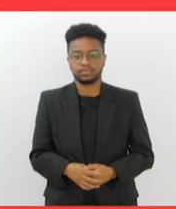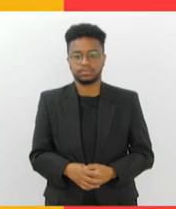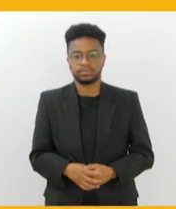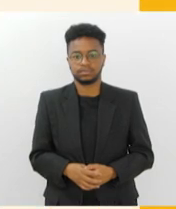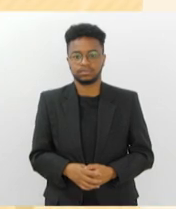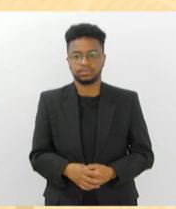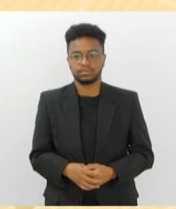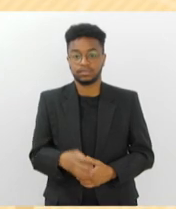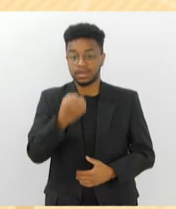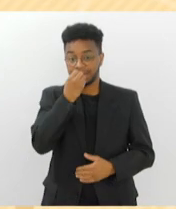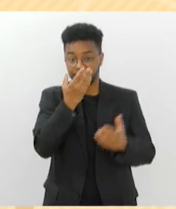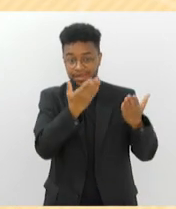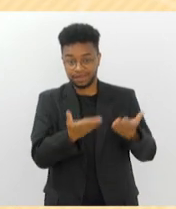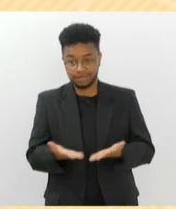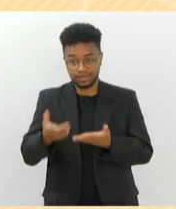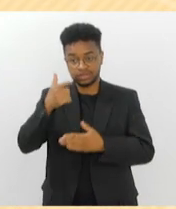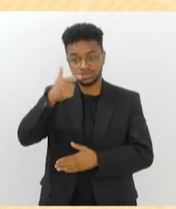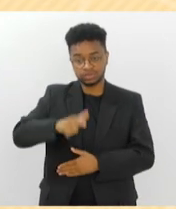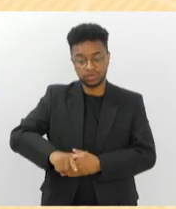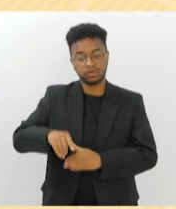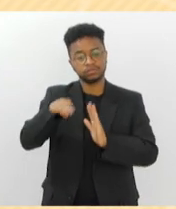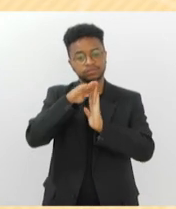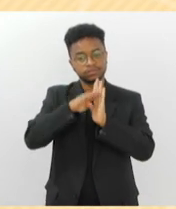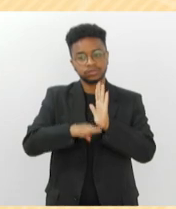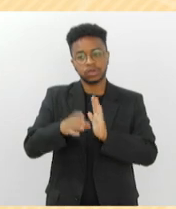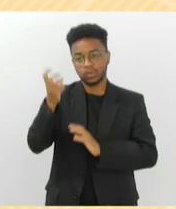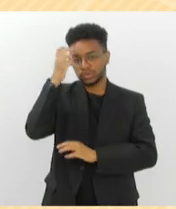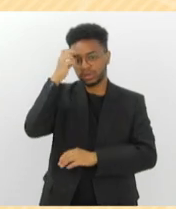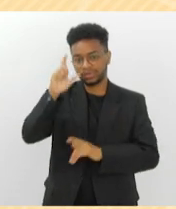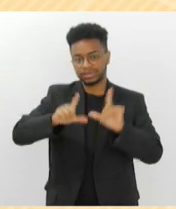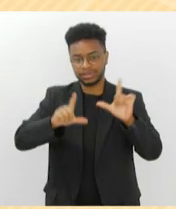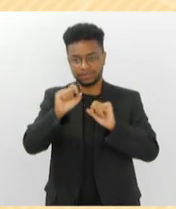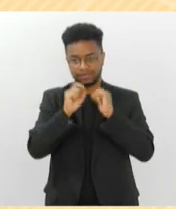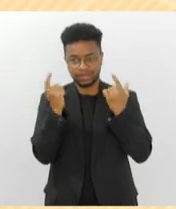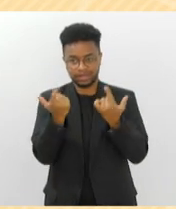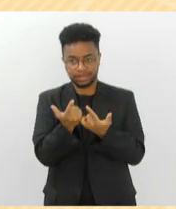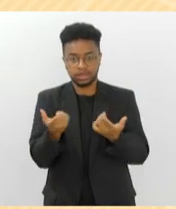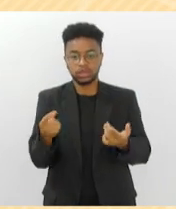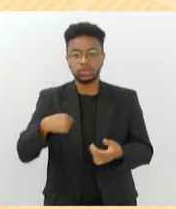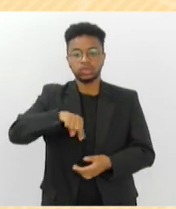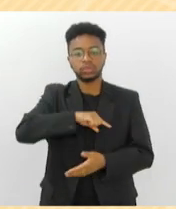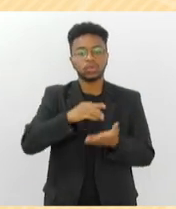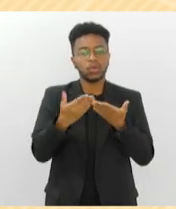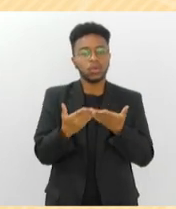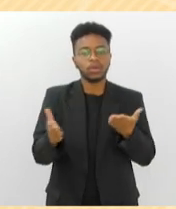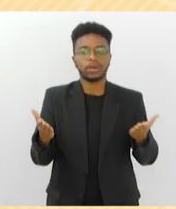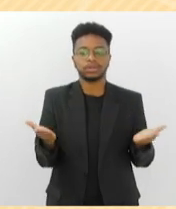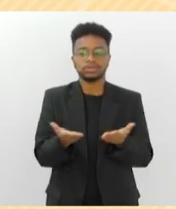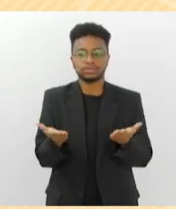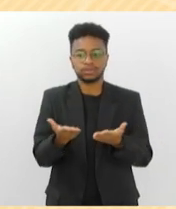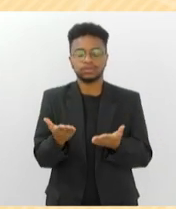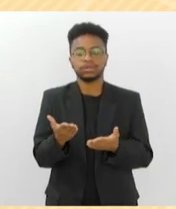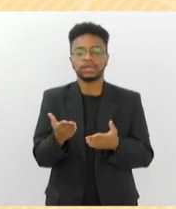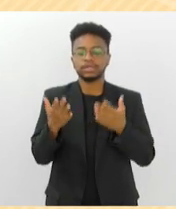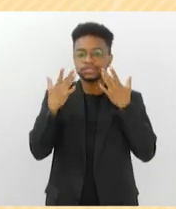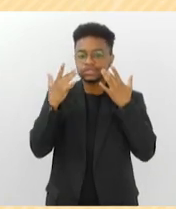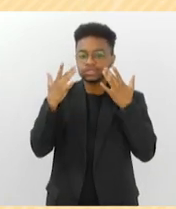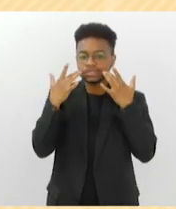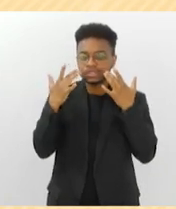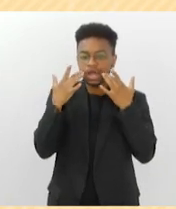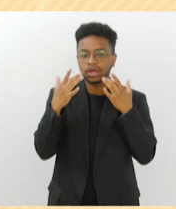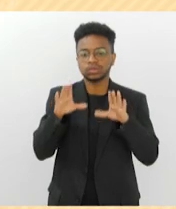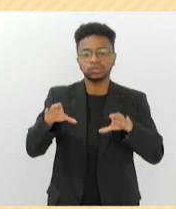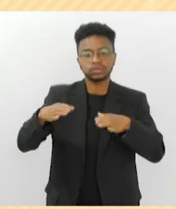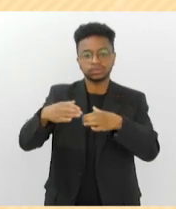Bem-vindos a mais uma Agenda Cultural da TV Alerj. Abrimos essa edição com o Espetáculo 9. A peça do